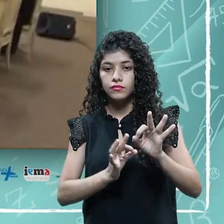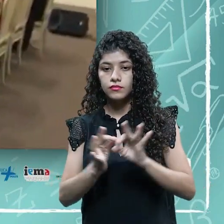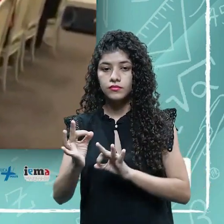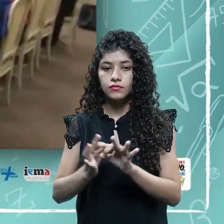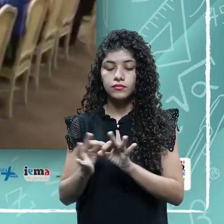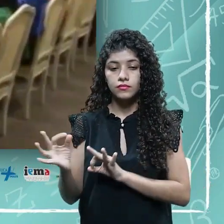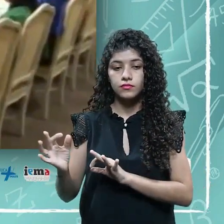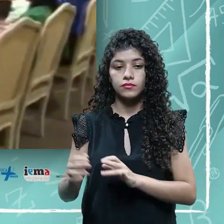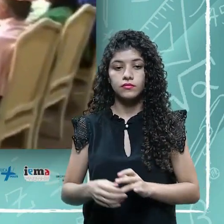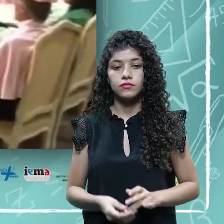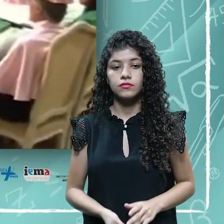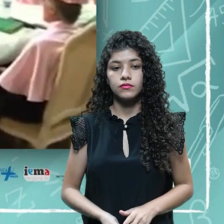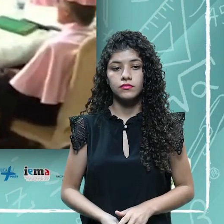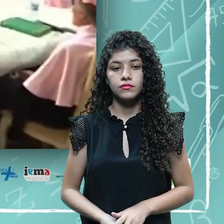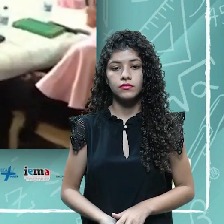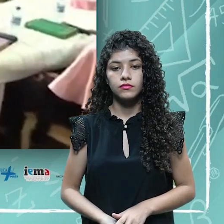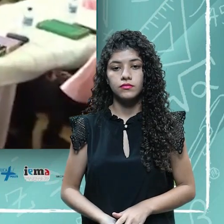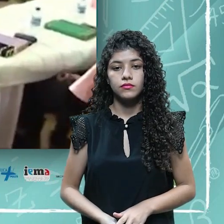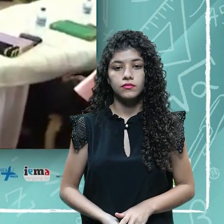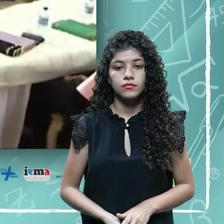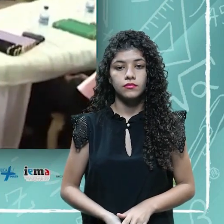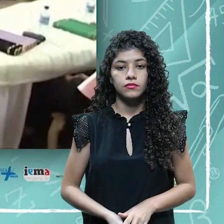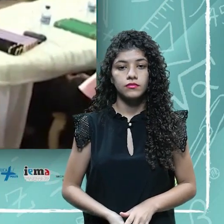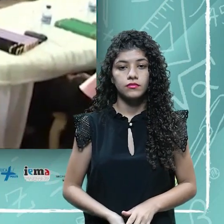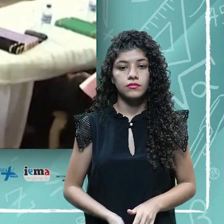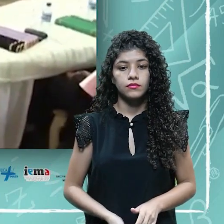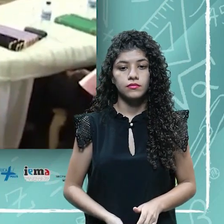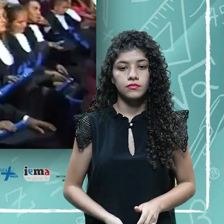paraninfo tenham tempo de preparar o seu discurso.